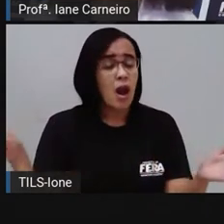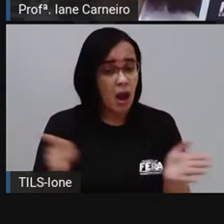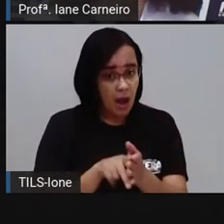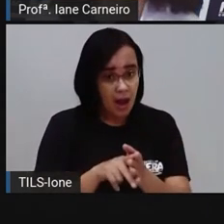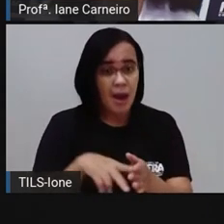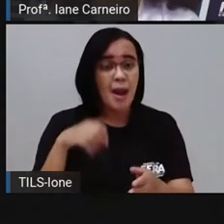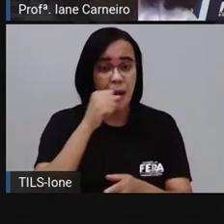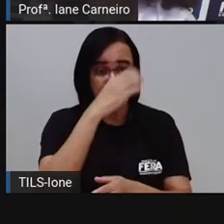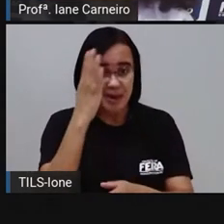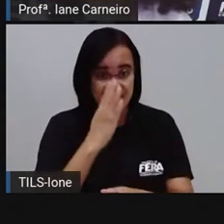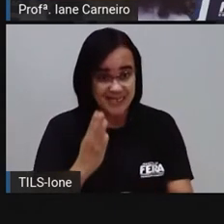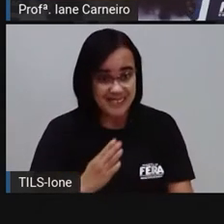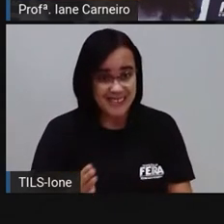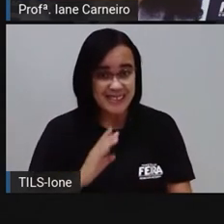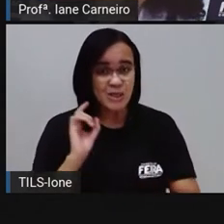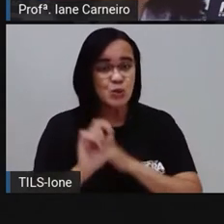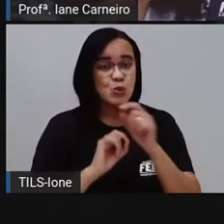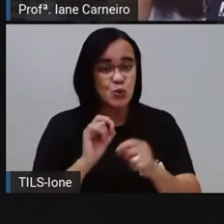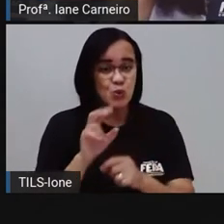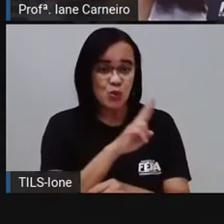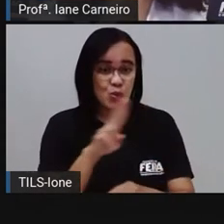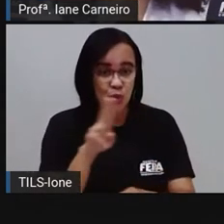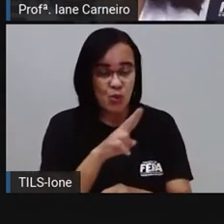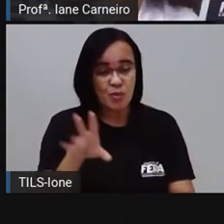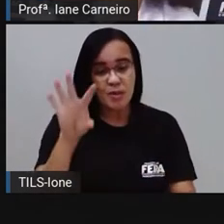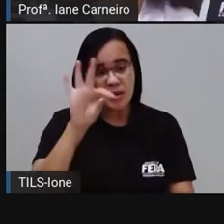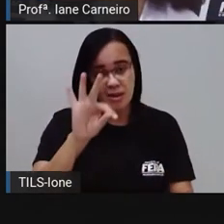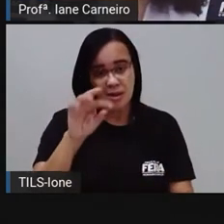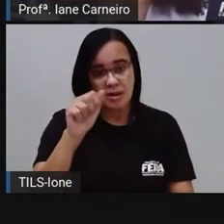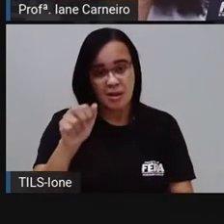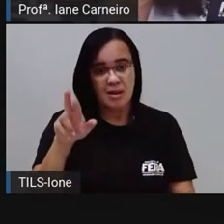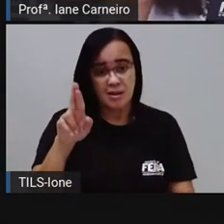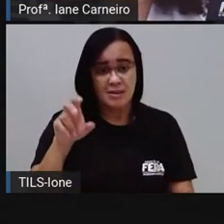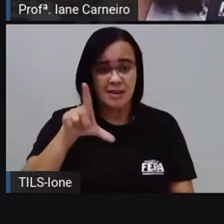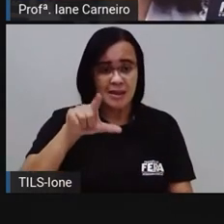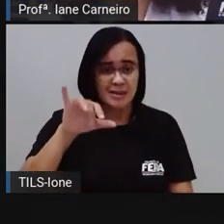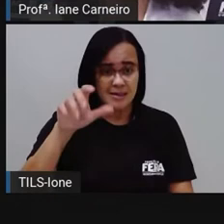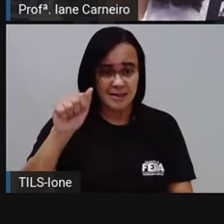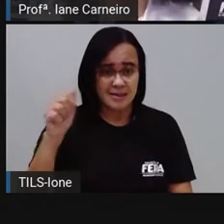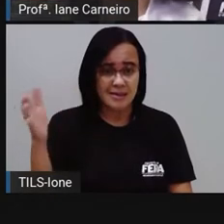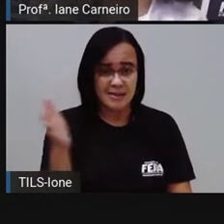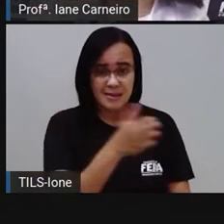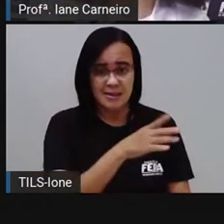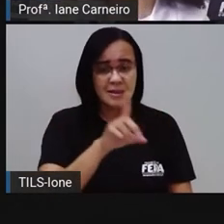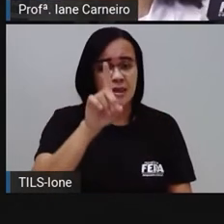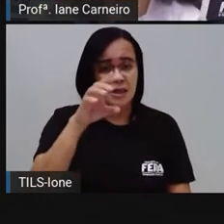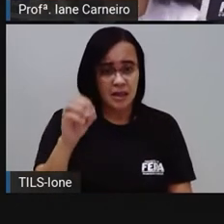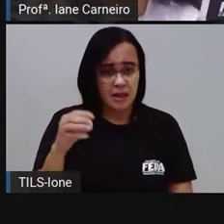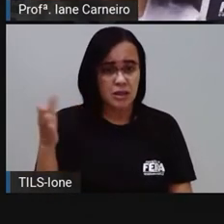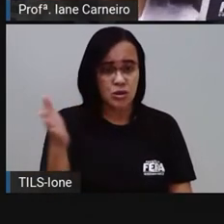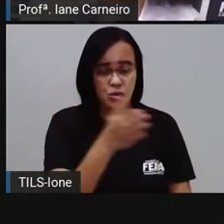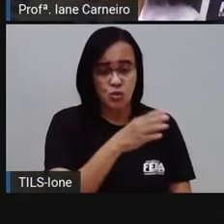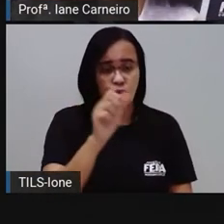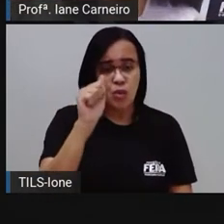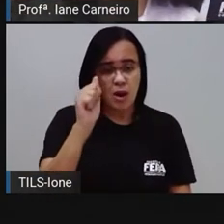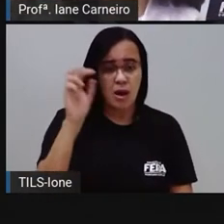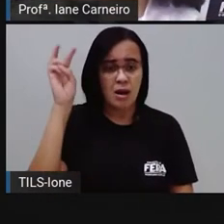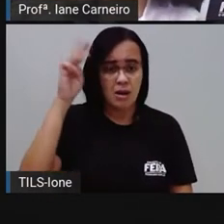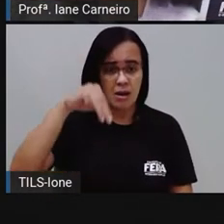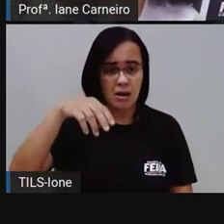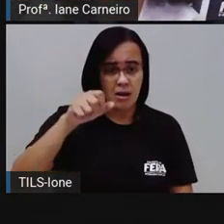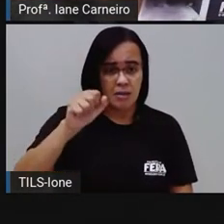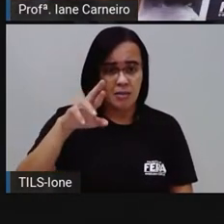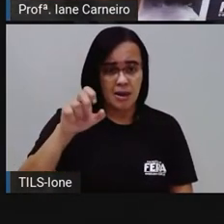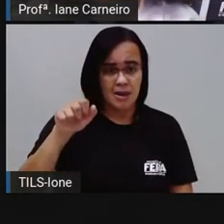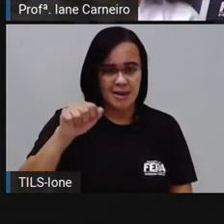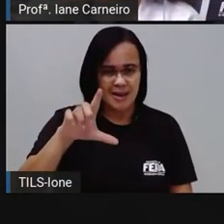Tarsila do Amaral, né? Então, a gente vai ver aqui que ela usa cores bem fortes, né? O amarelo, verde,